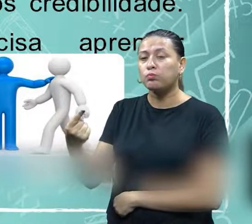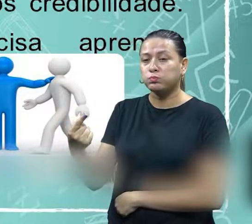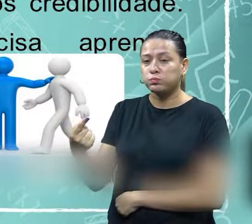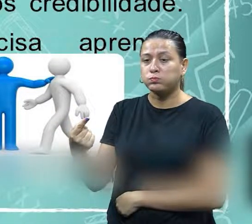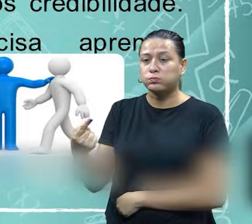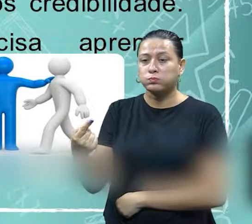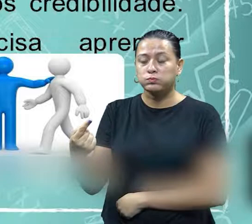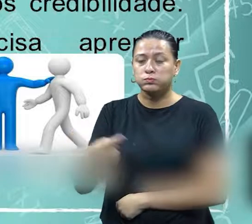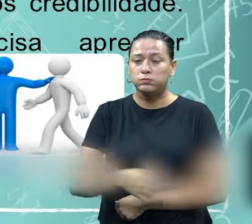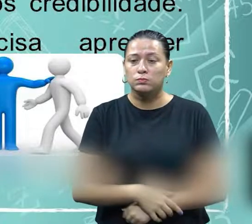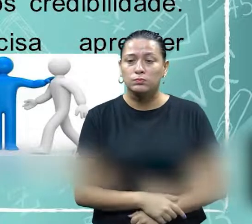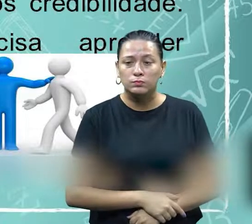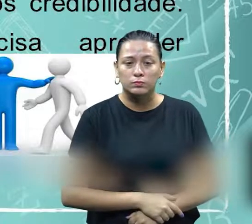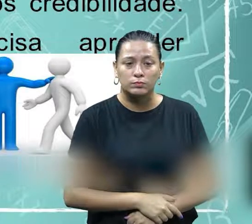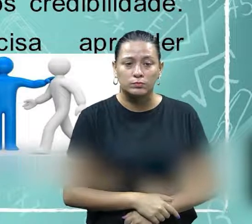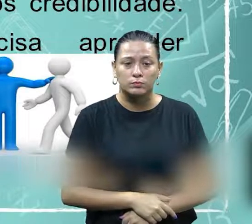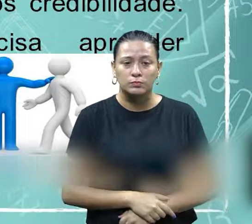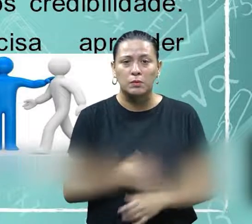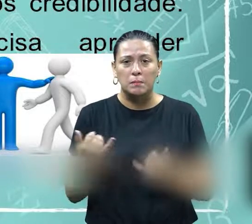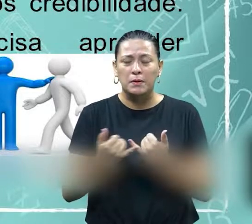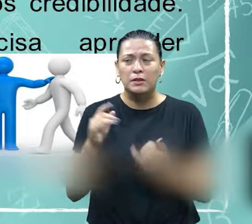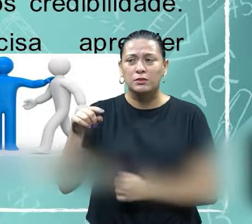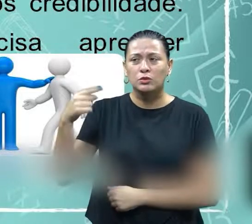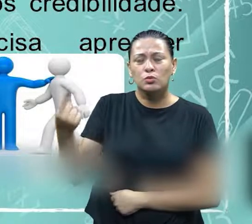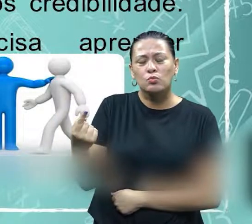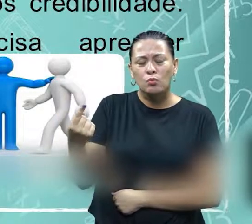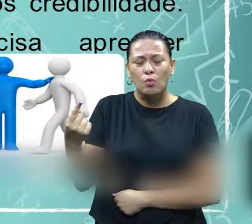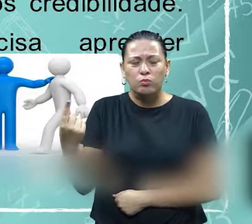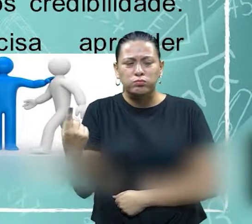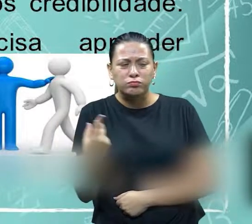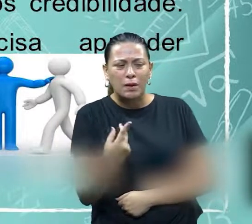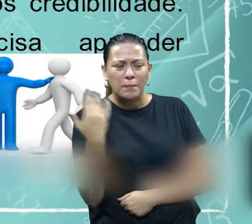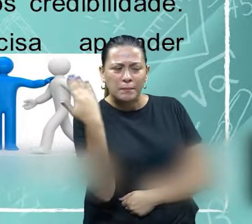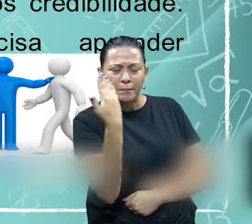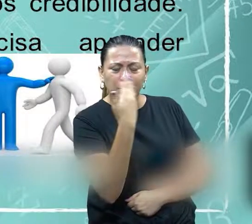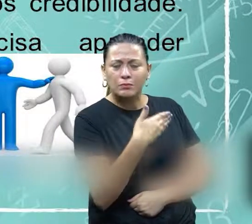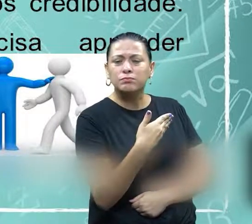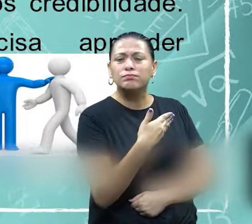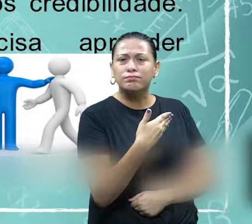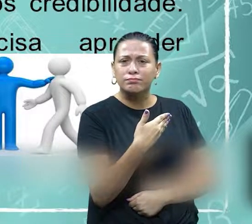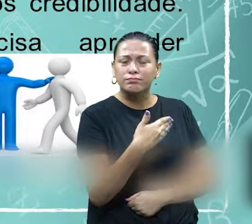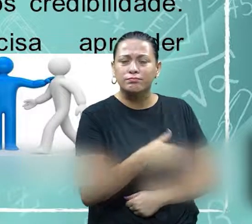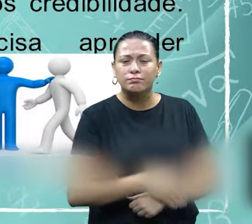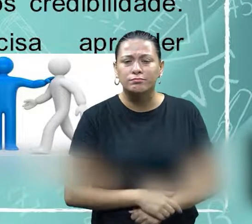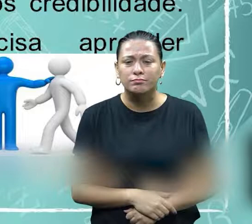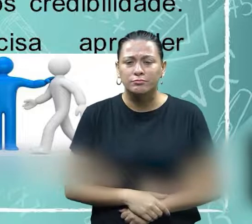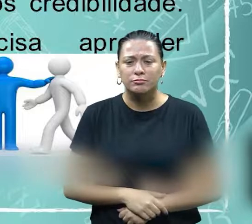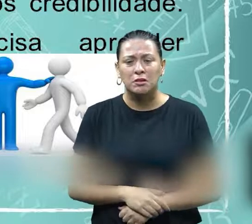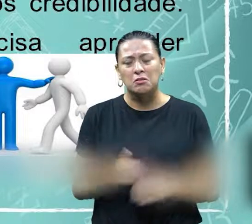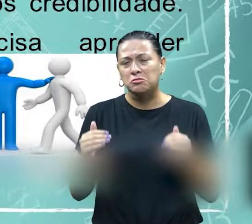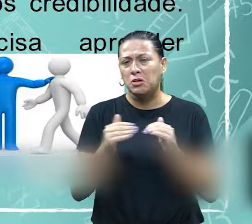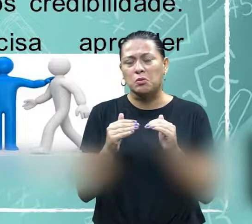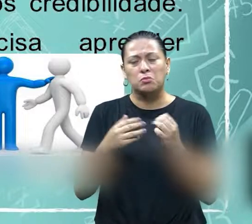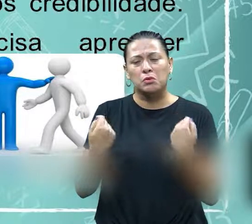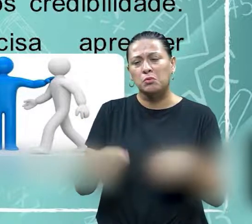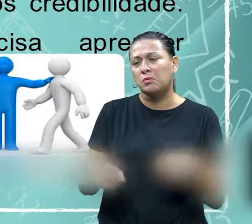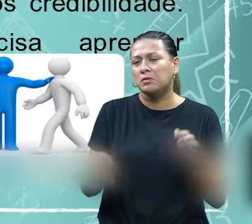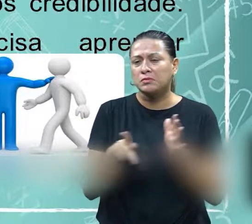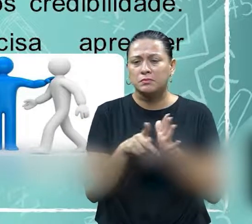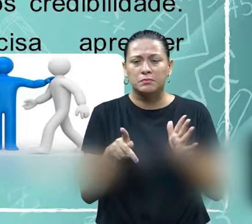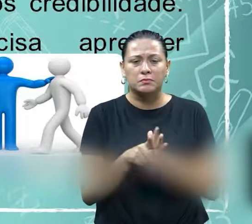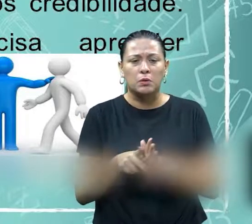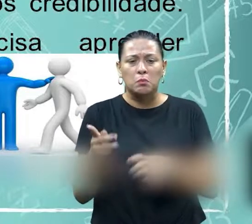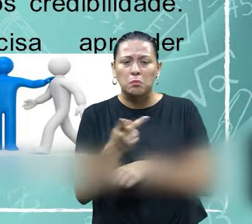como se o outro viesse a certificar, né? Em relação às suas competências. É sempre